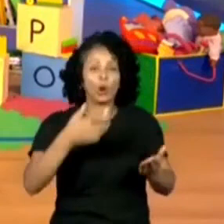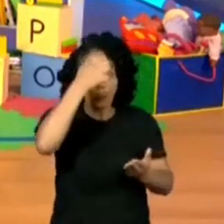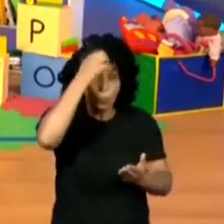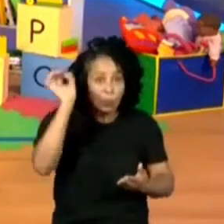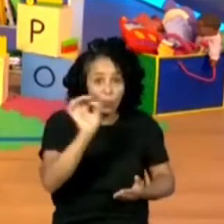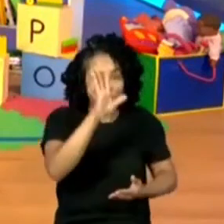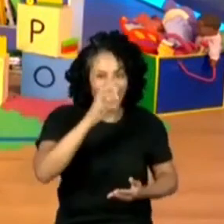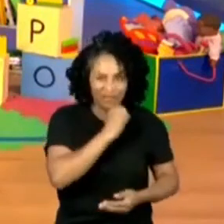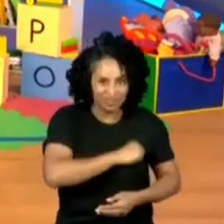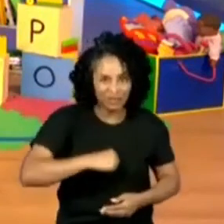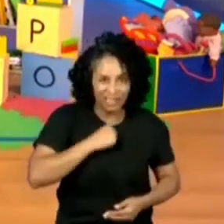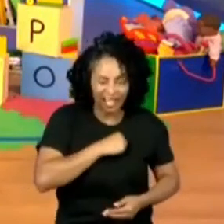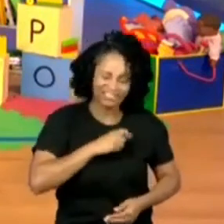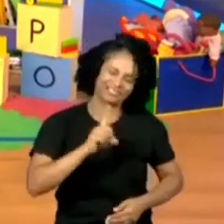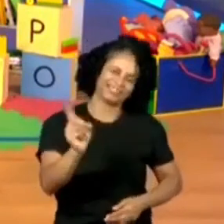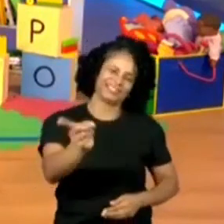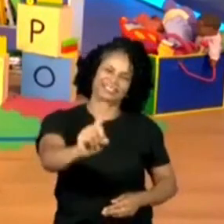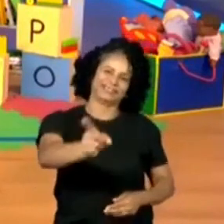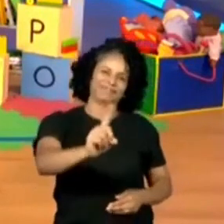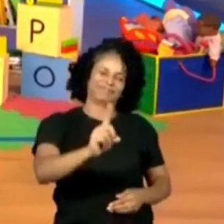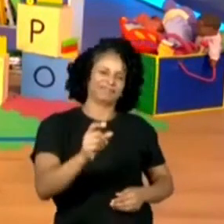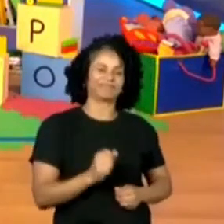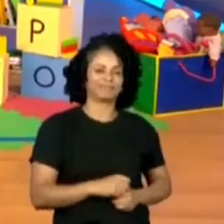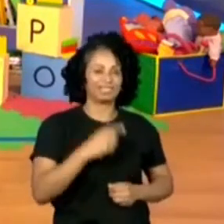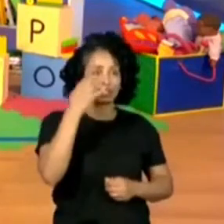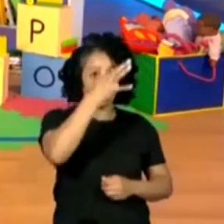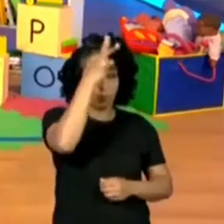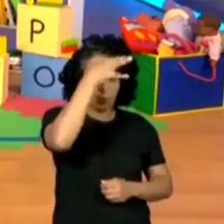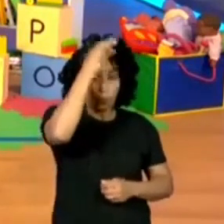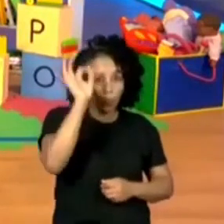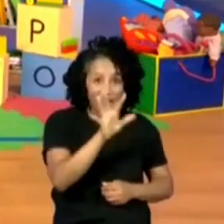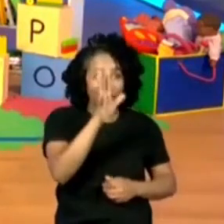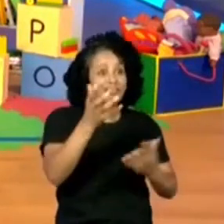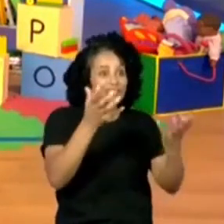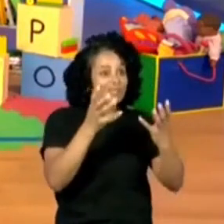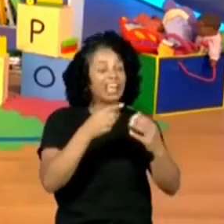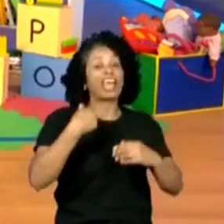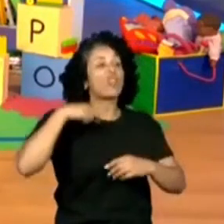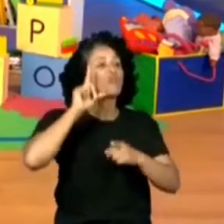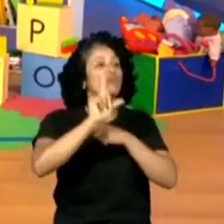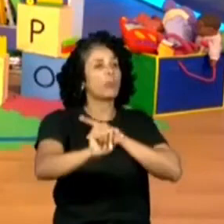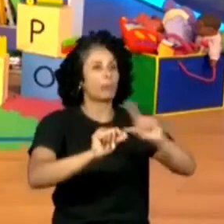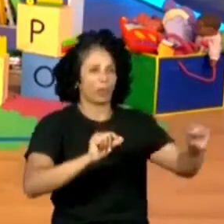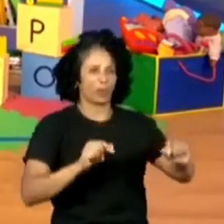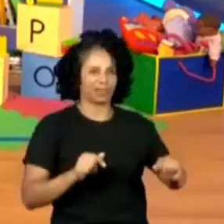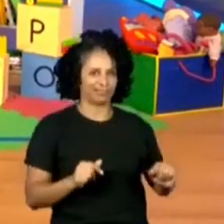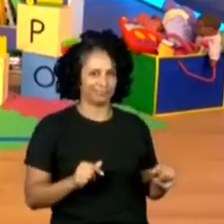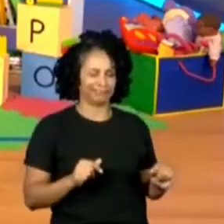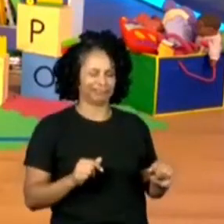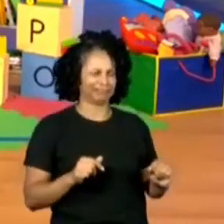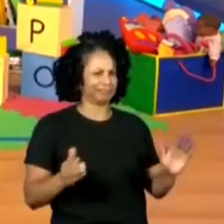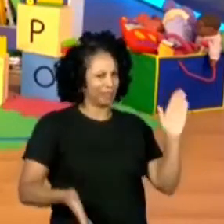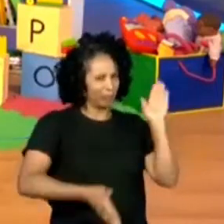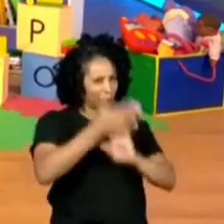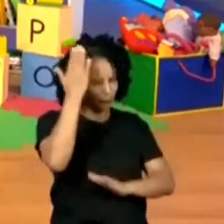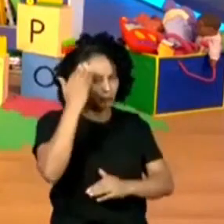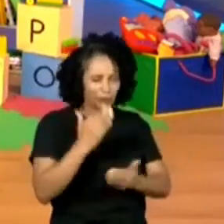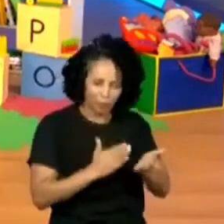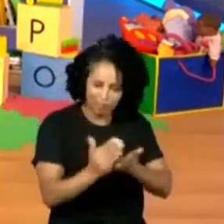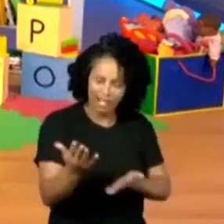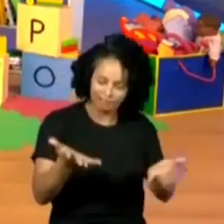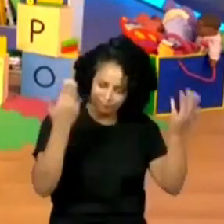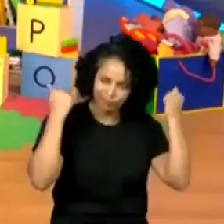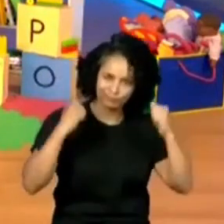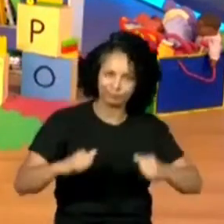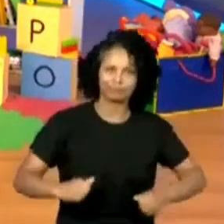Oráculo, não, né? Nada, nada. Ele quer ver a gente é longe, isso sim. Então, bora começar? Bora começar. Então, vamos lá,